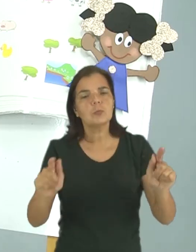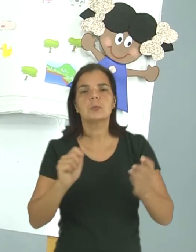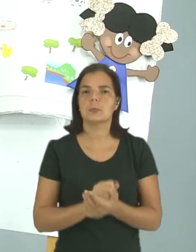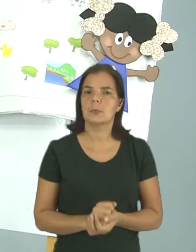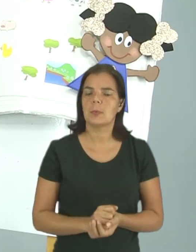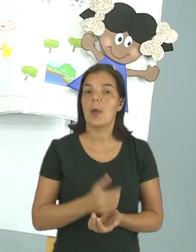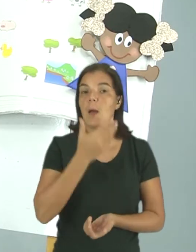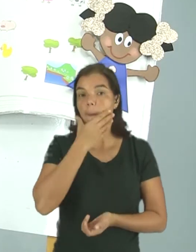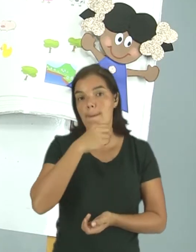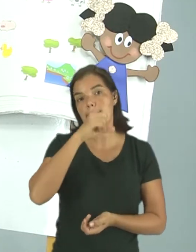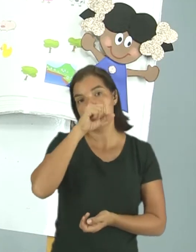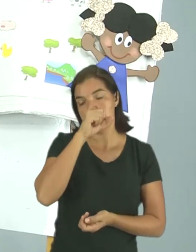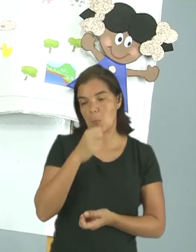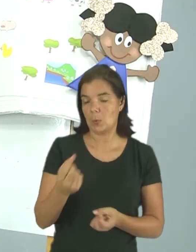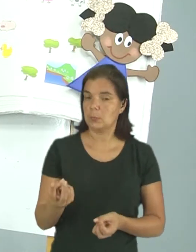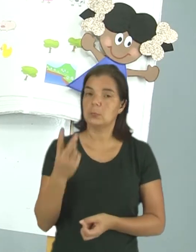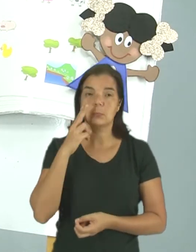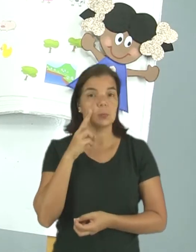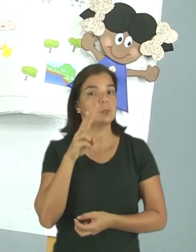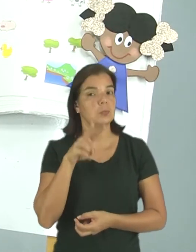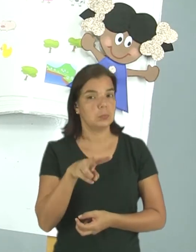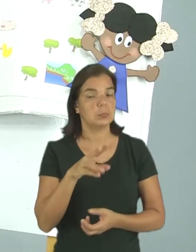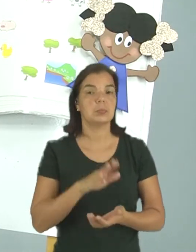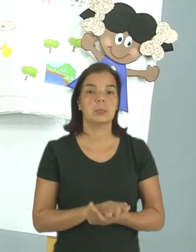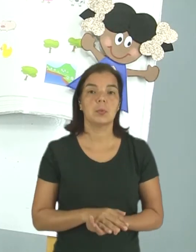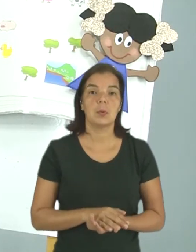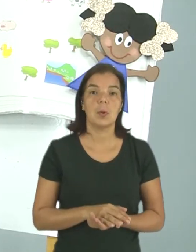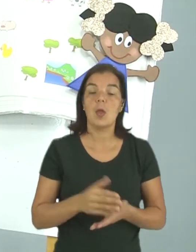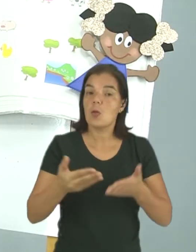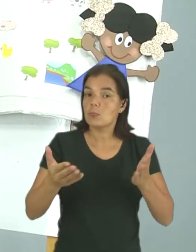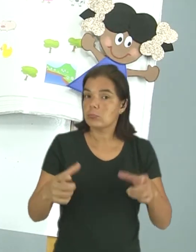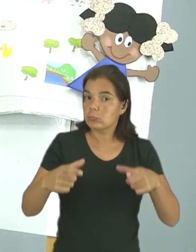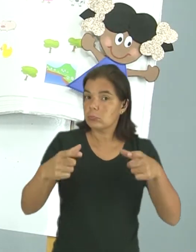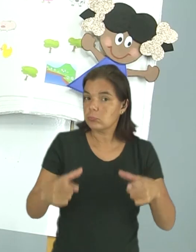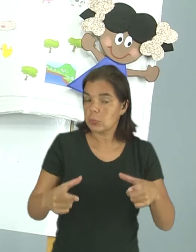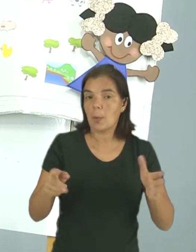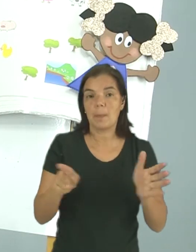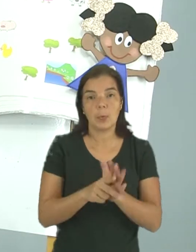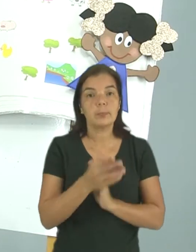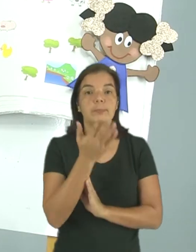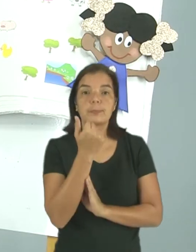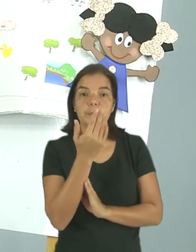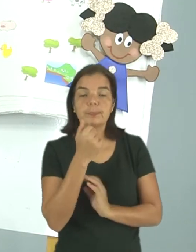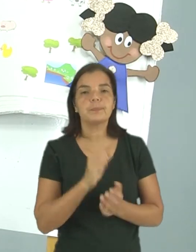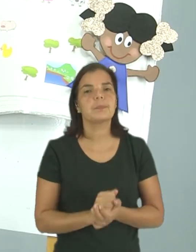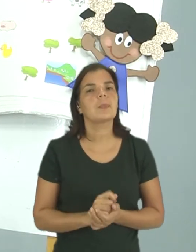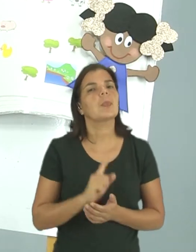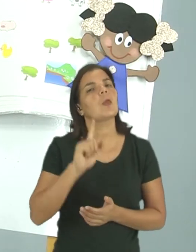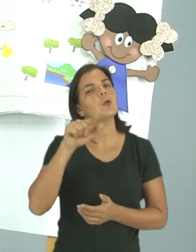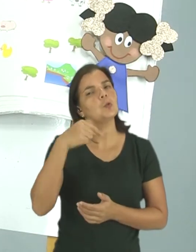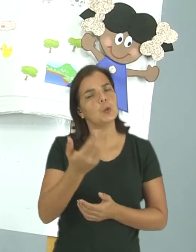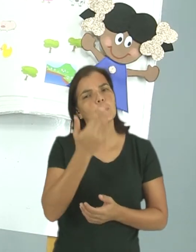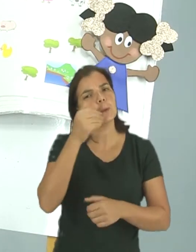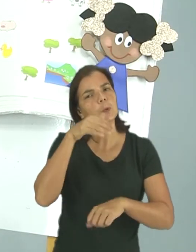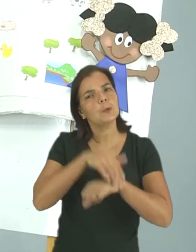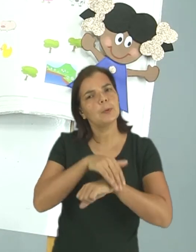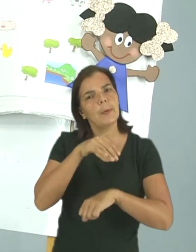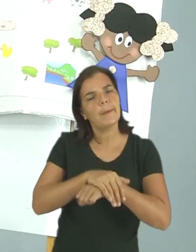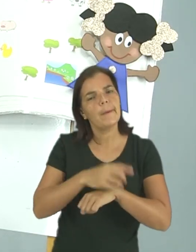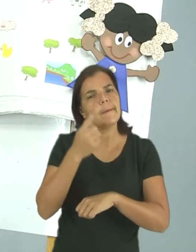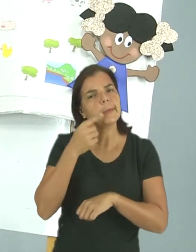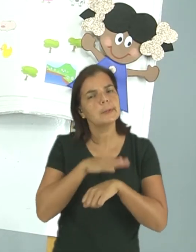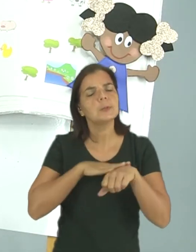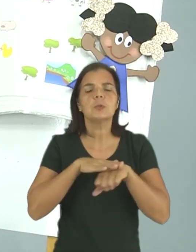Então, os pais de Mila olharam para ela e falaram que eram os pratos típicos da comida. Então, durante o jantar, Mila